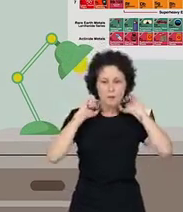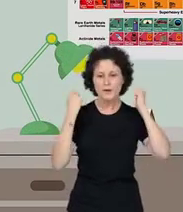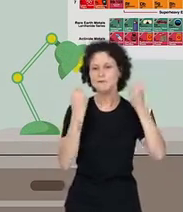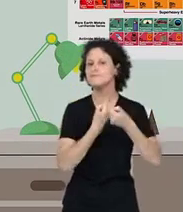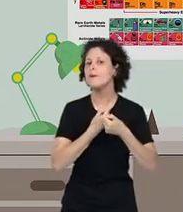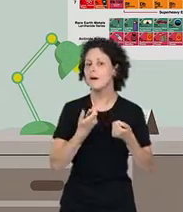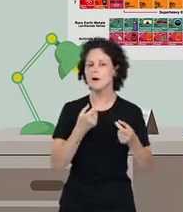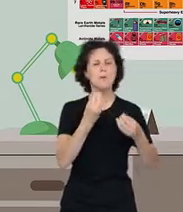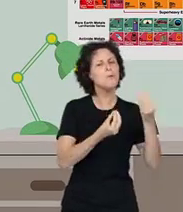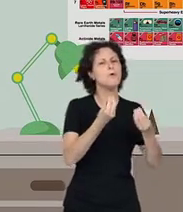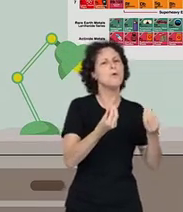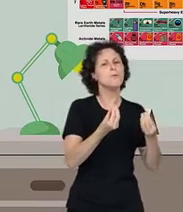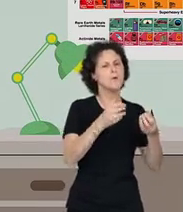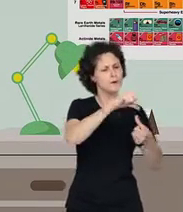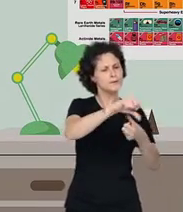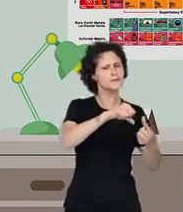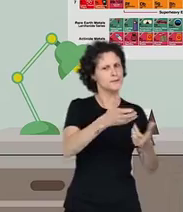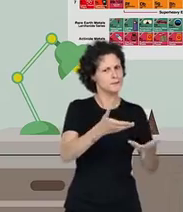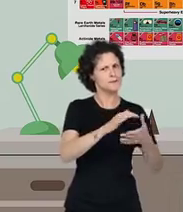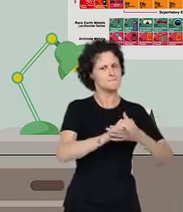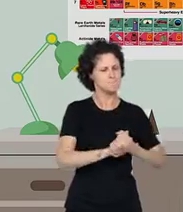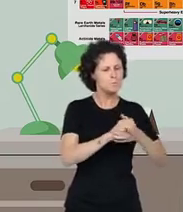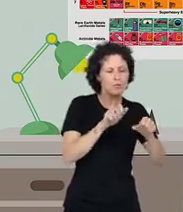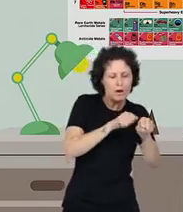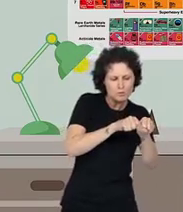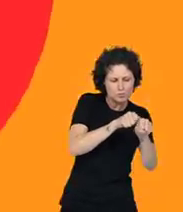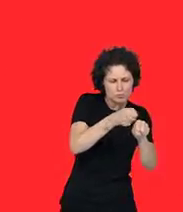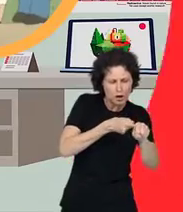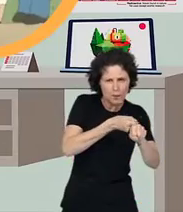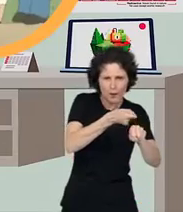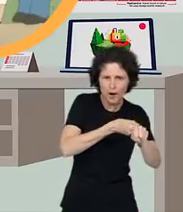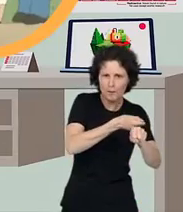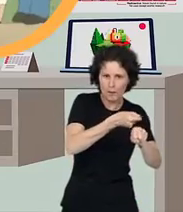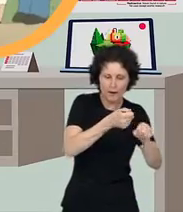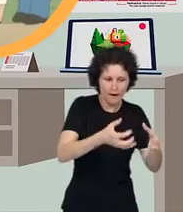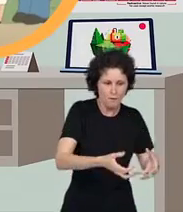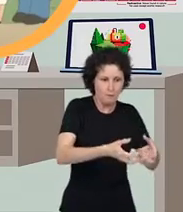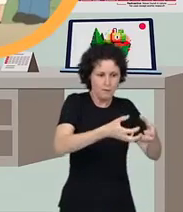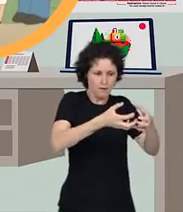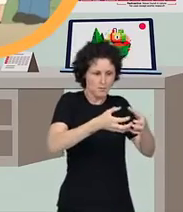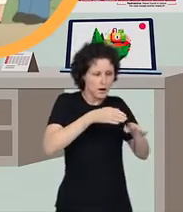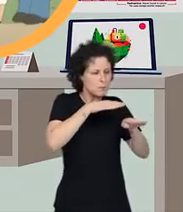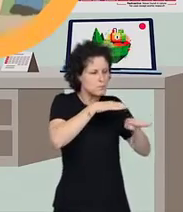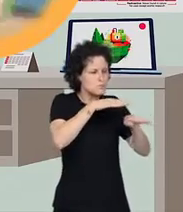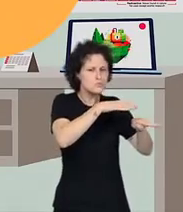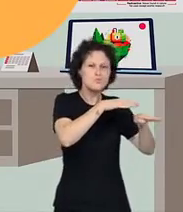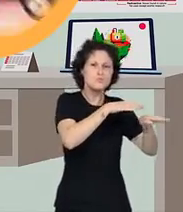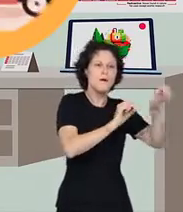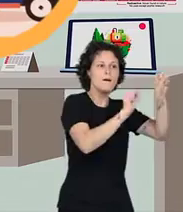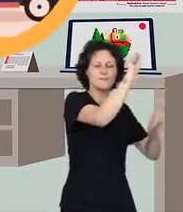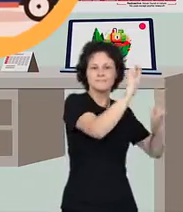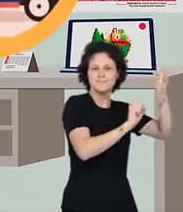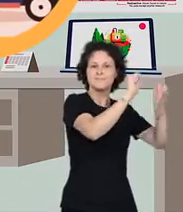do carneiro, ou seja, de lã. Vamos conhecer esse processo? Cada carneiro é tosquiado e o pelo é